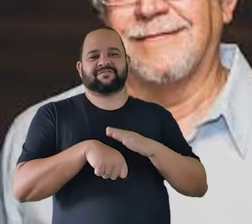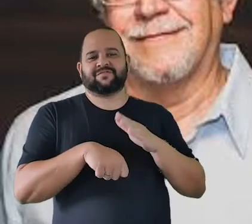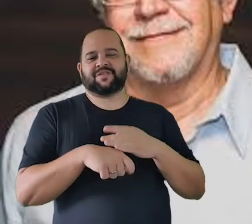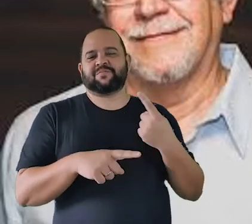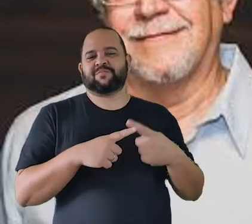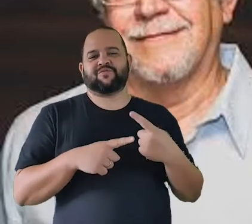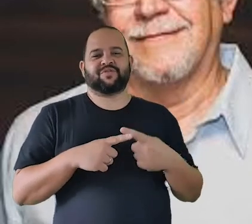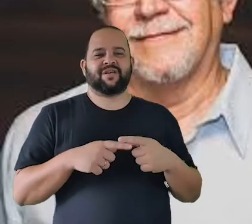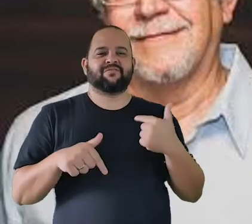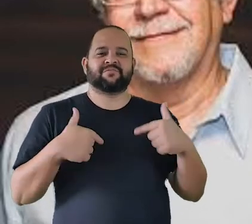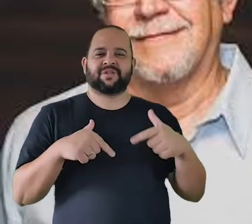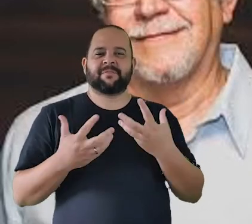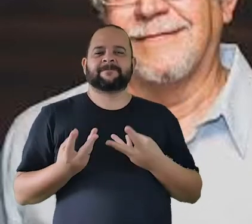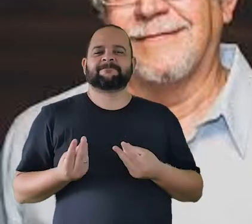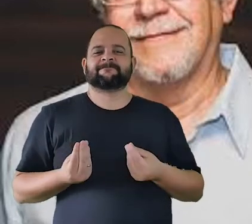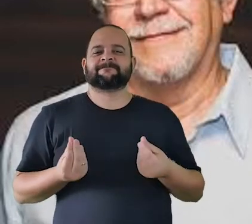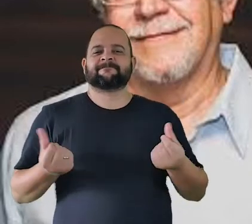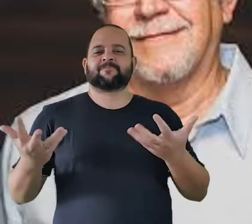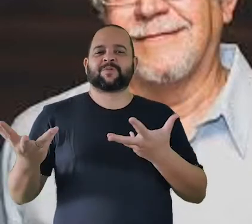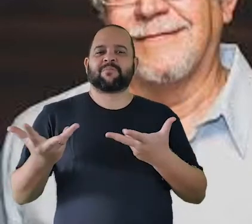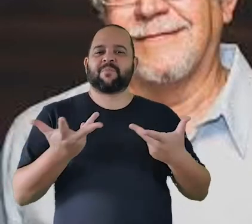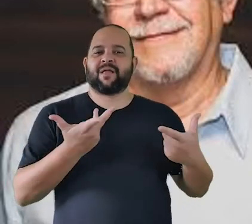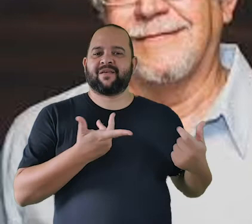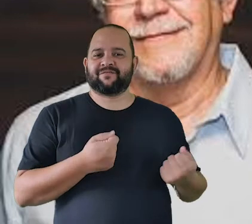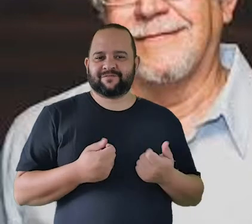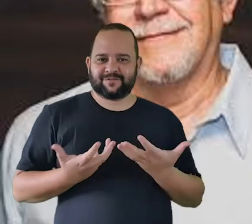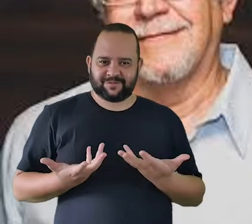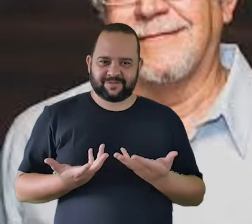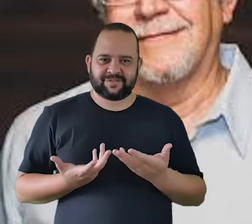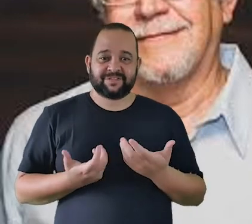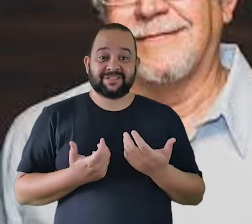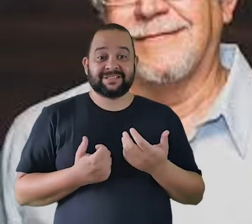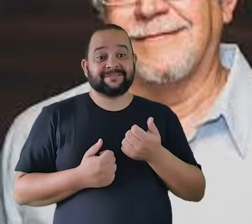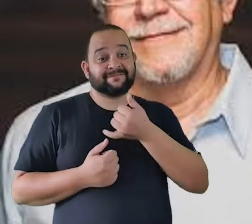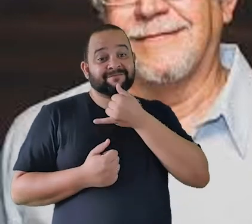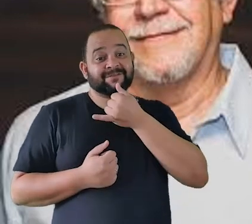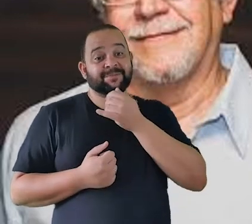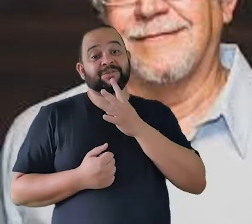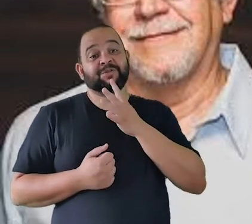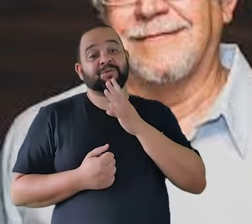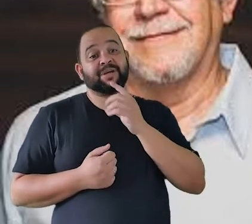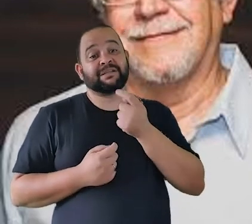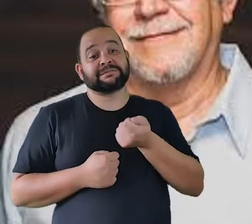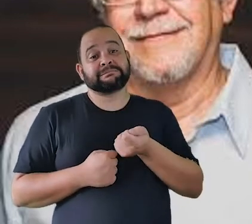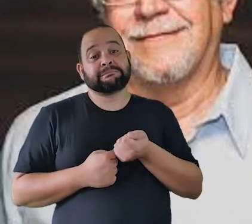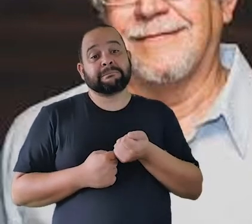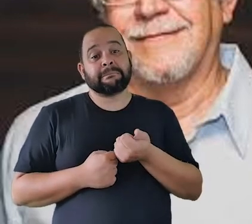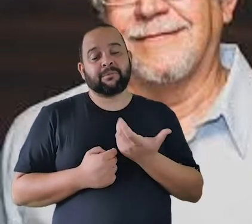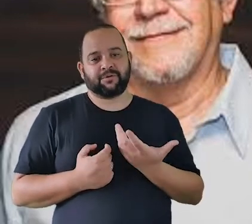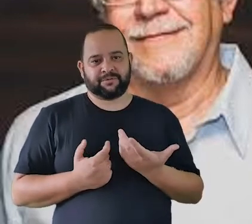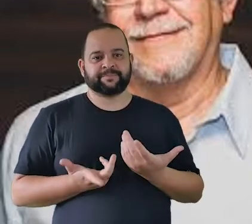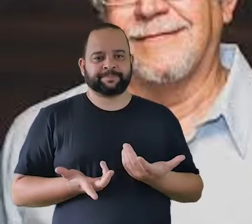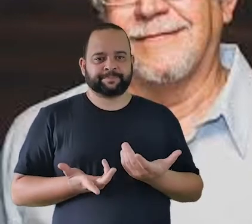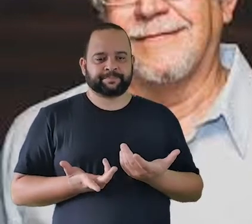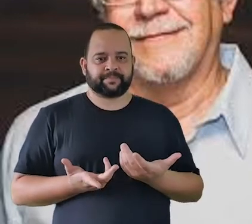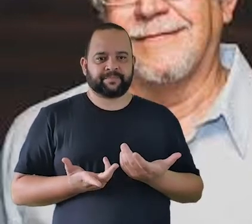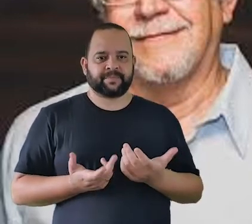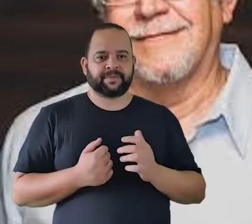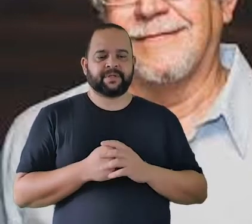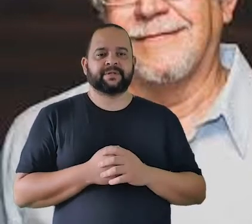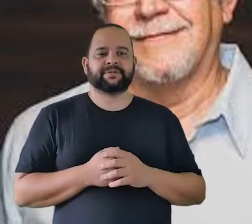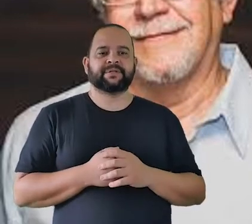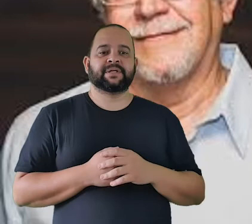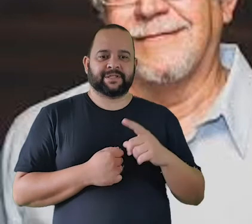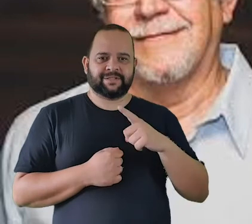maravilhosa extensa vastíssima e que a gente tem pouquíssimo conhecimento então tem essas pequenas pérolas assim